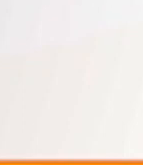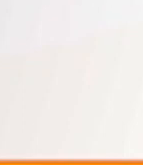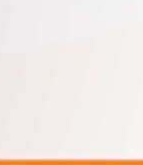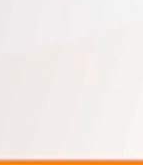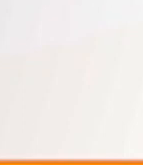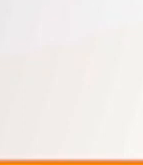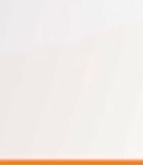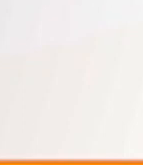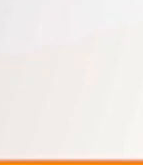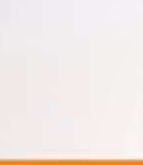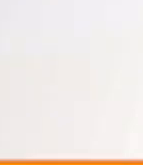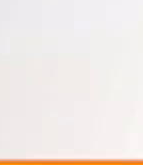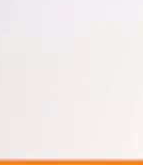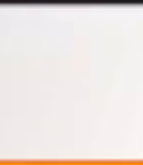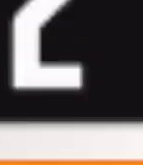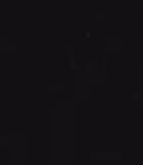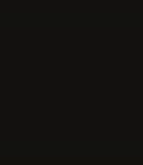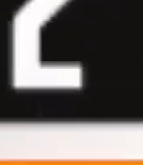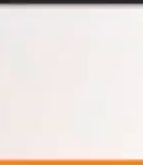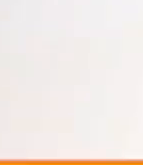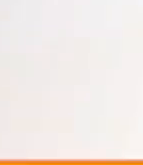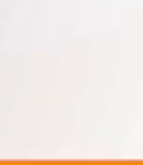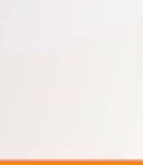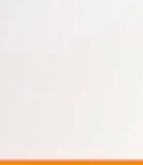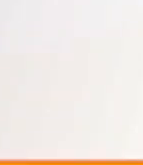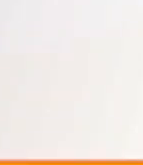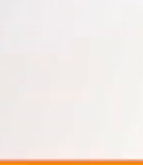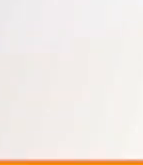chave PIX da Adecubatão é o nosso CNPJ.